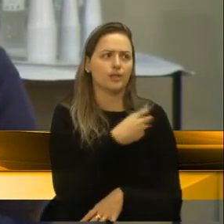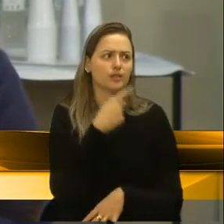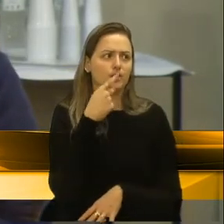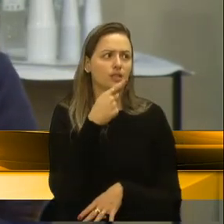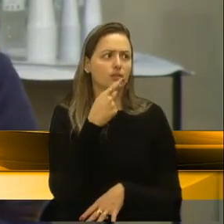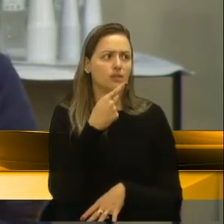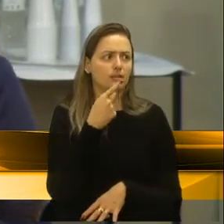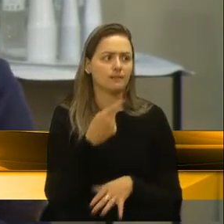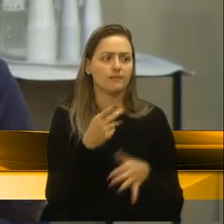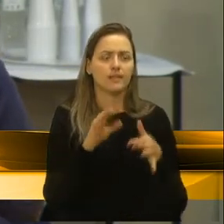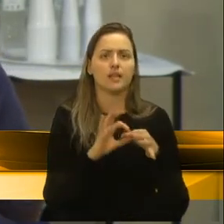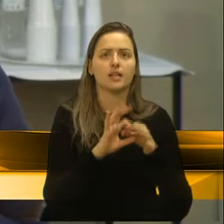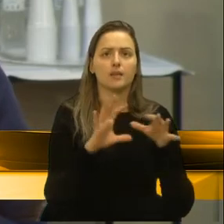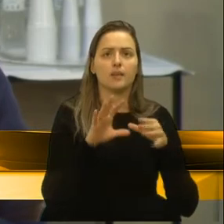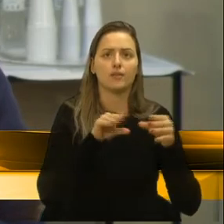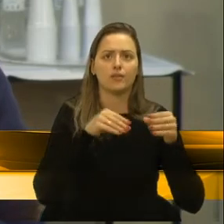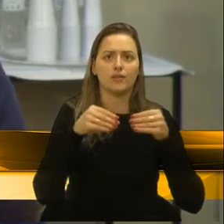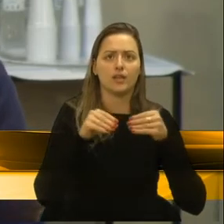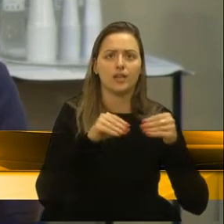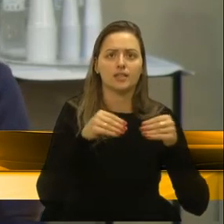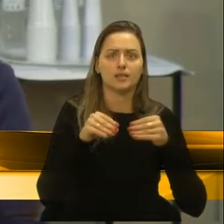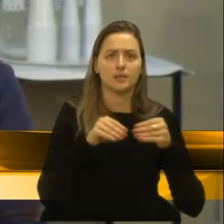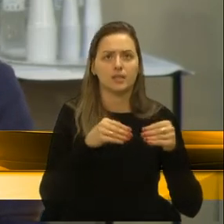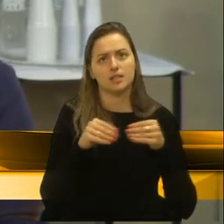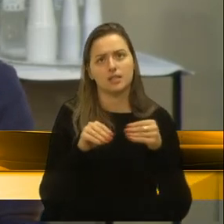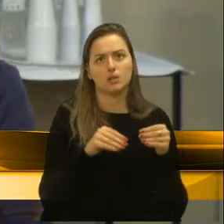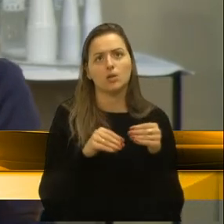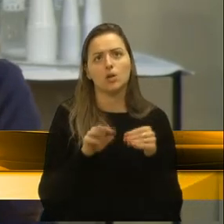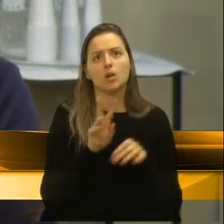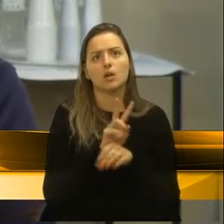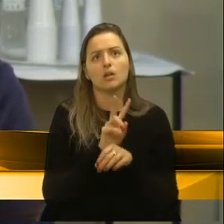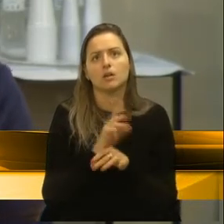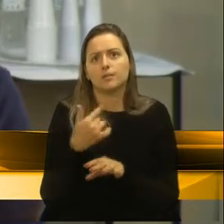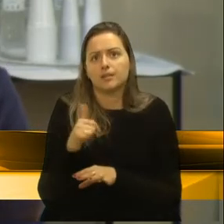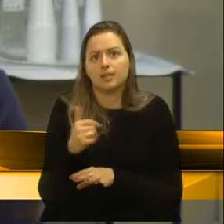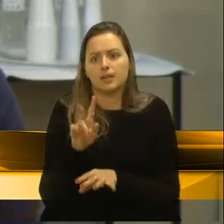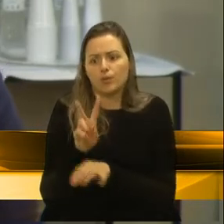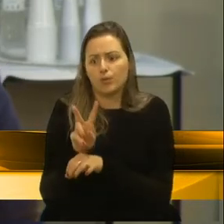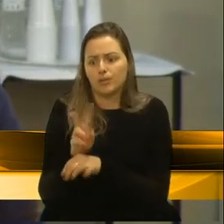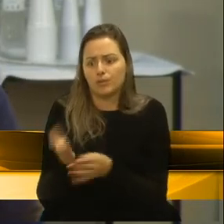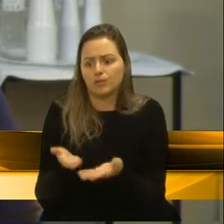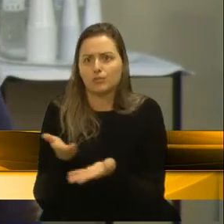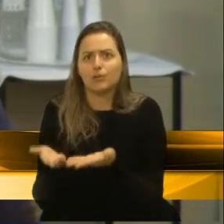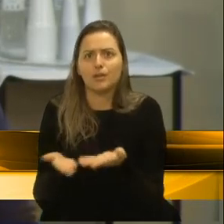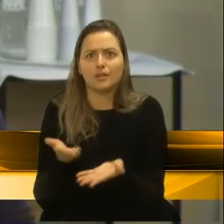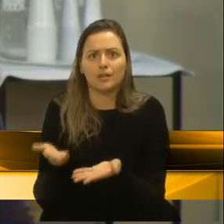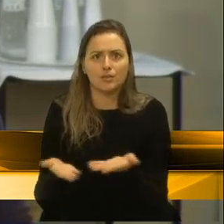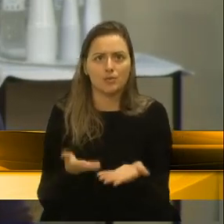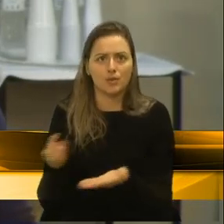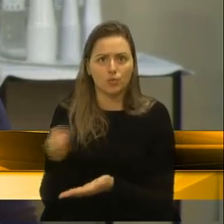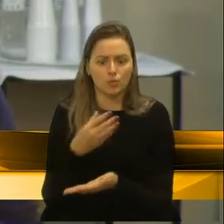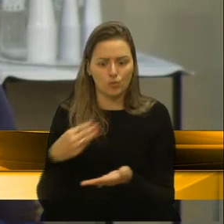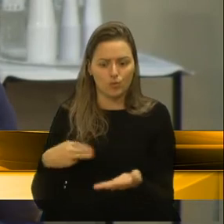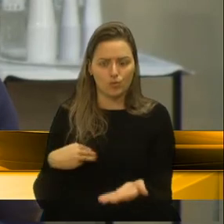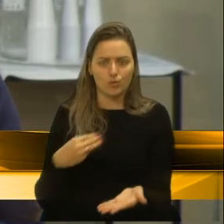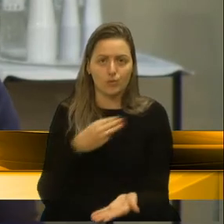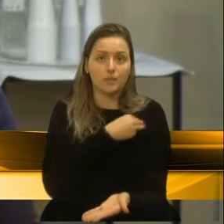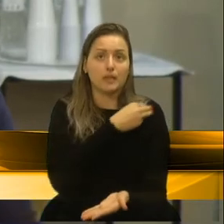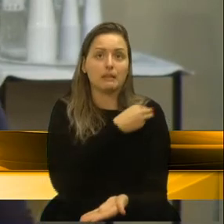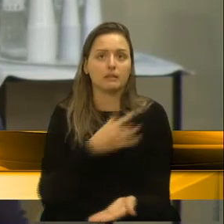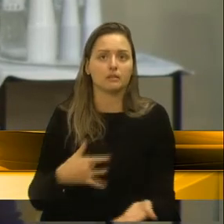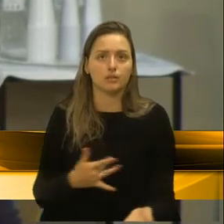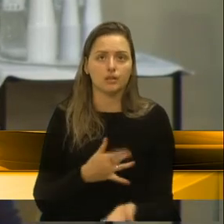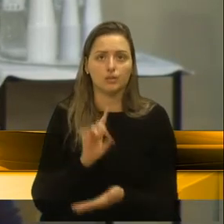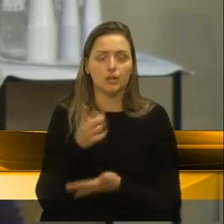e flexibilização de protocolos. Ele teria que estar cuidando do atendimento, o novo ministro. E não vendo